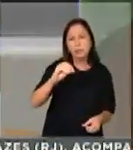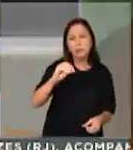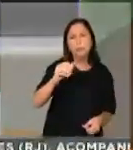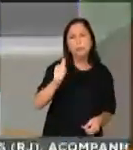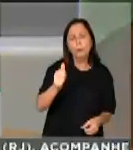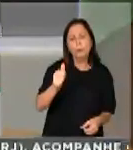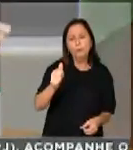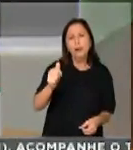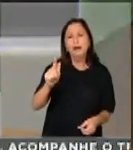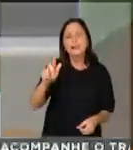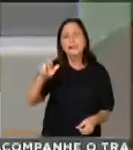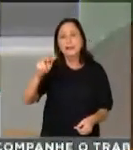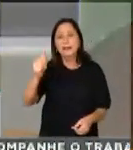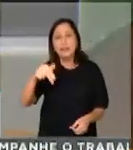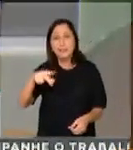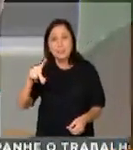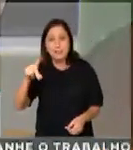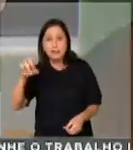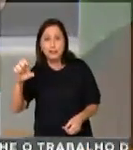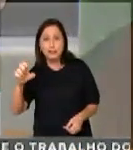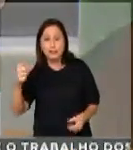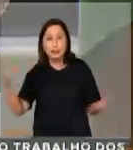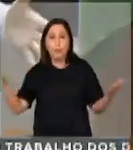Cruz, Santa Filomena,